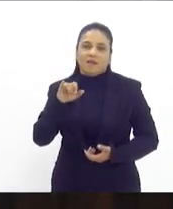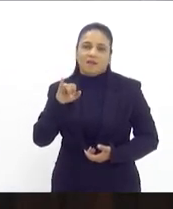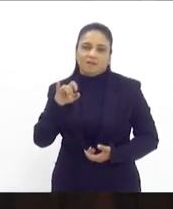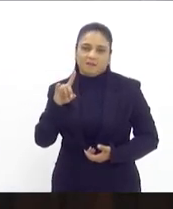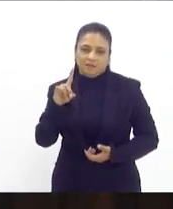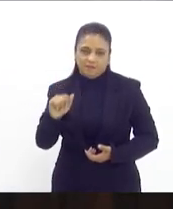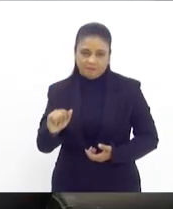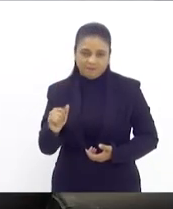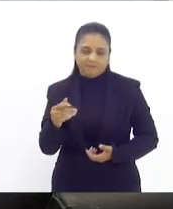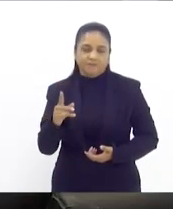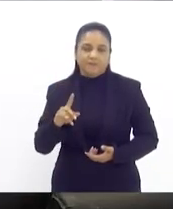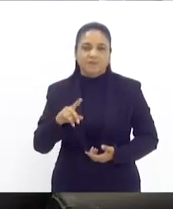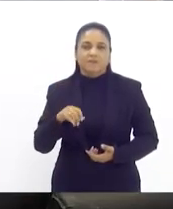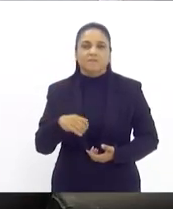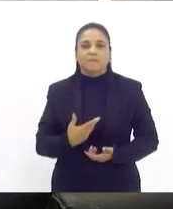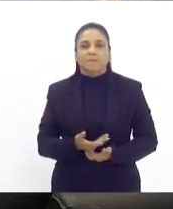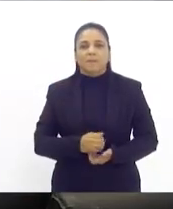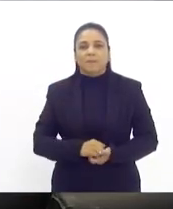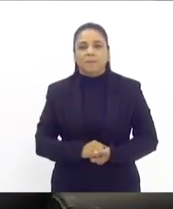Com parecer.